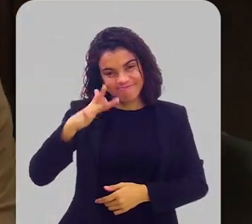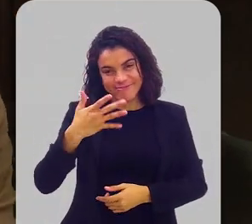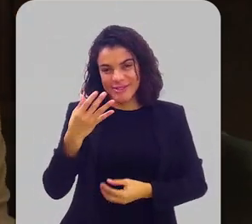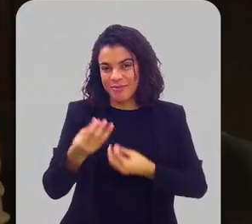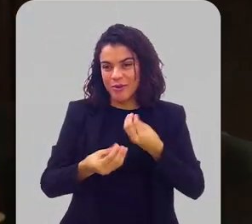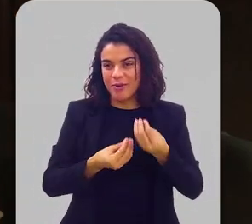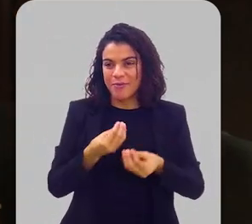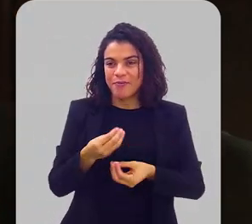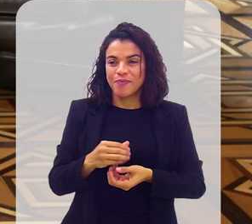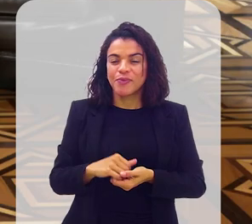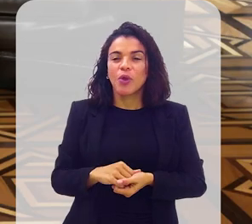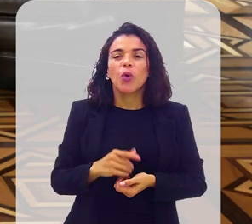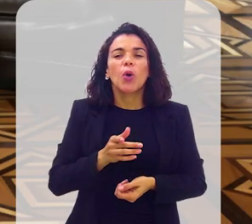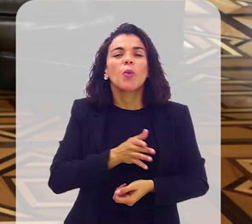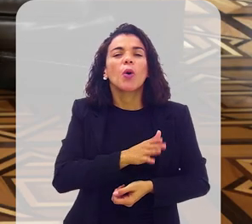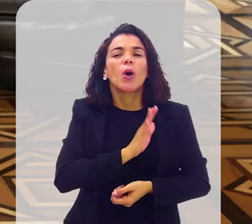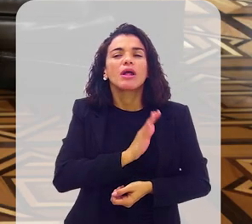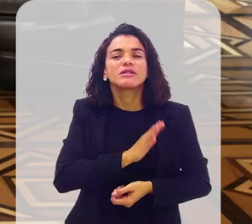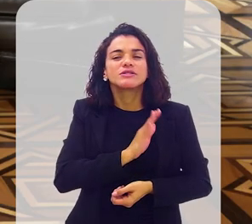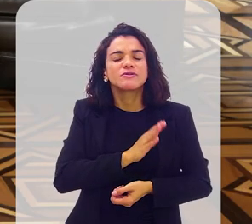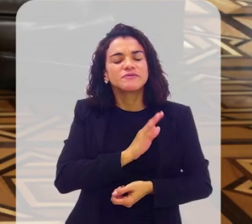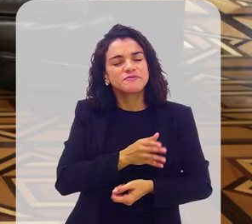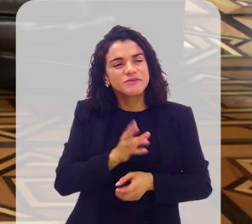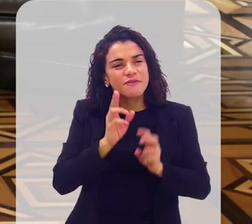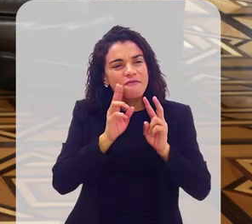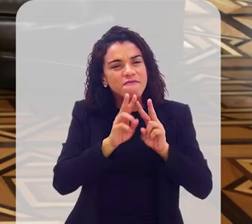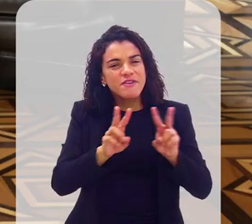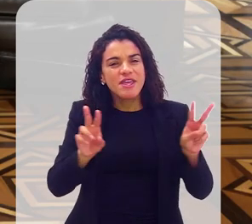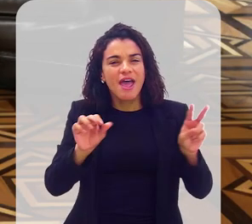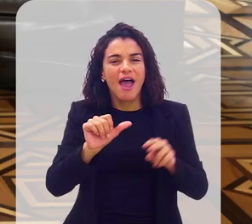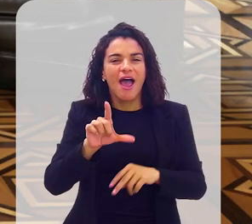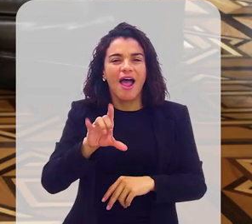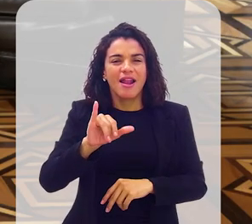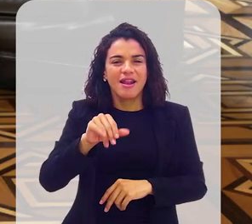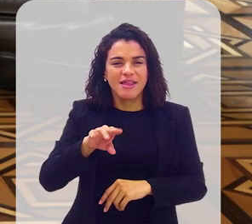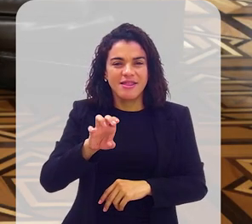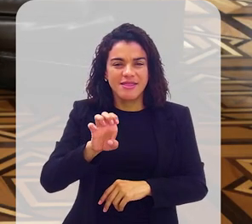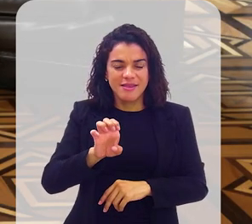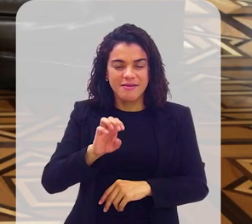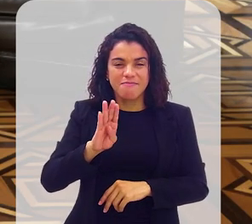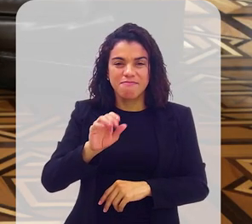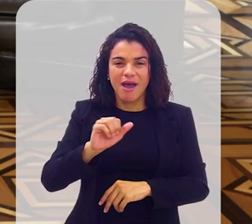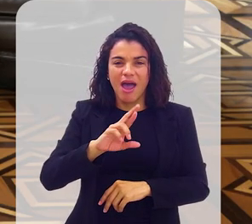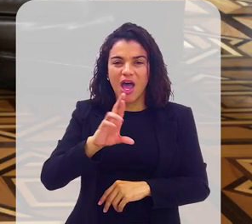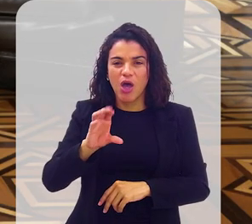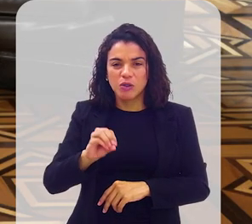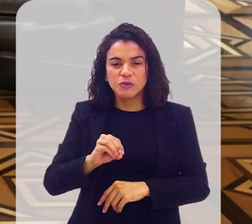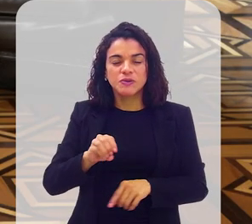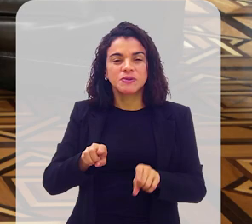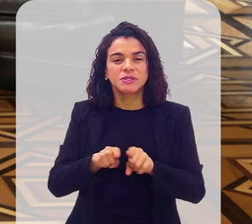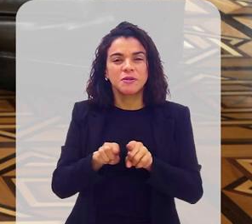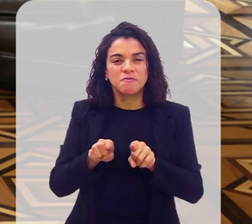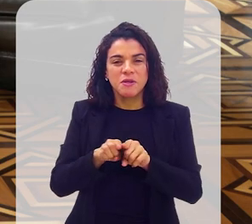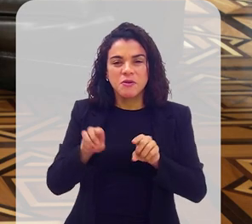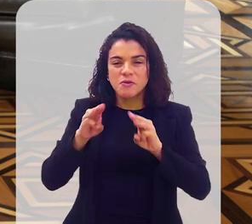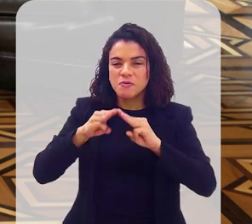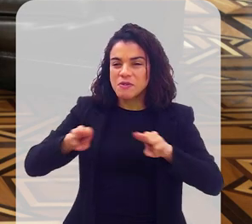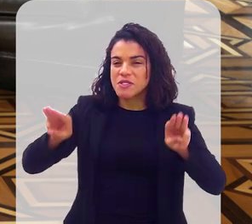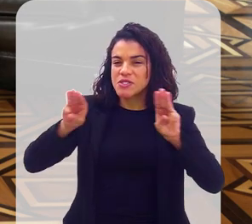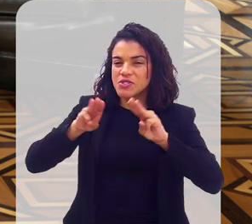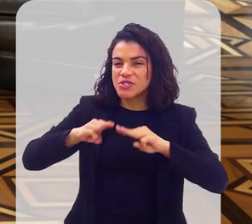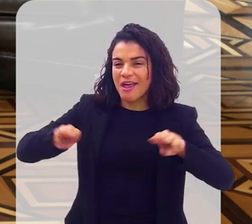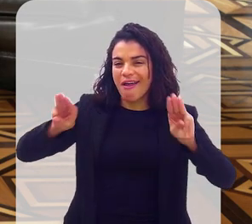mensurar. Como é que ficava o seu coração quando você via lá a Aline Barros cantando, os ministérios de adoração